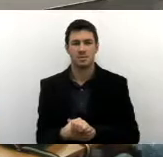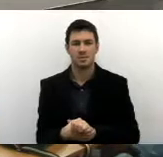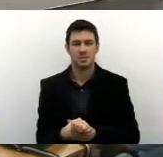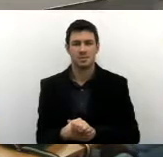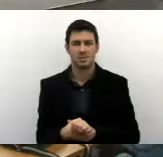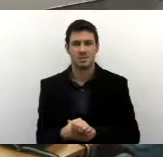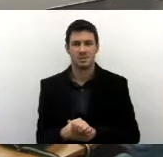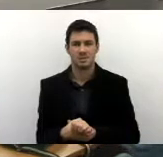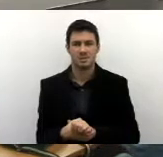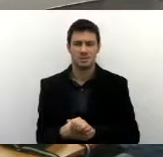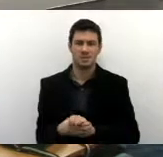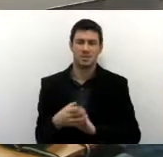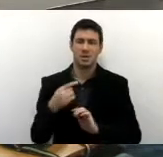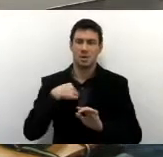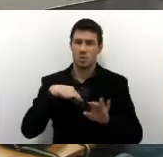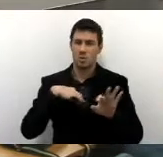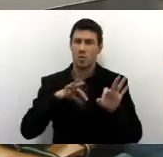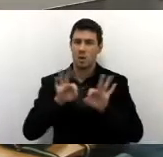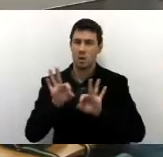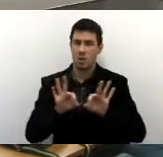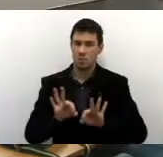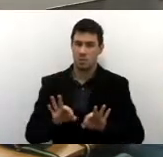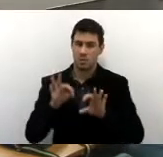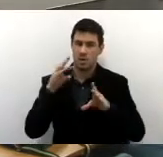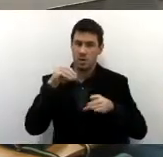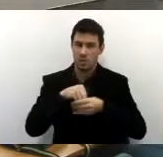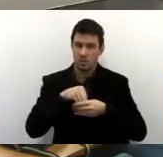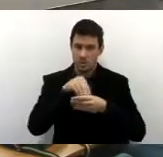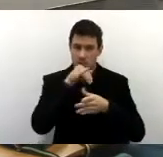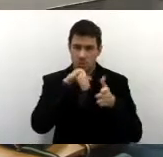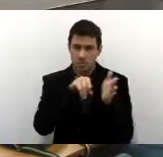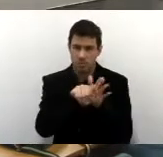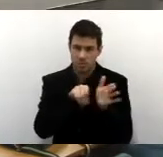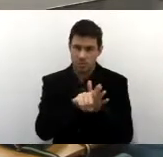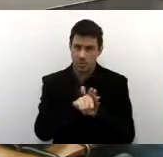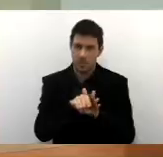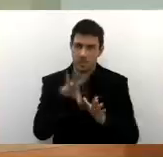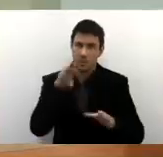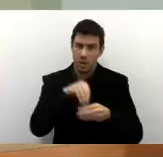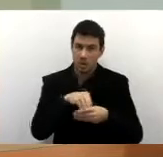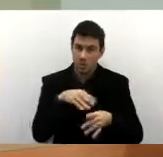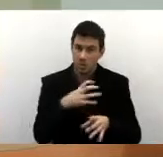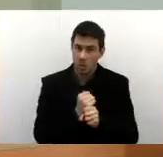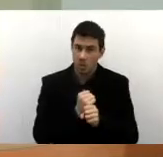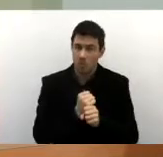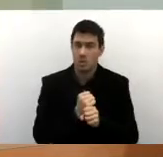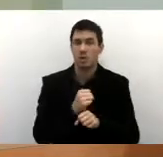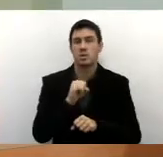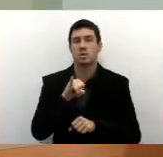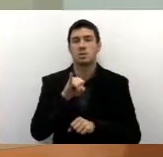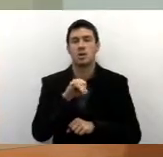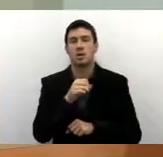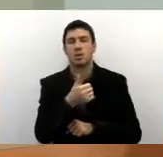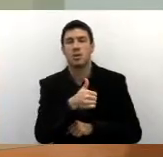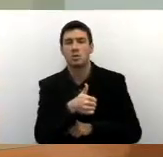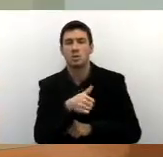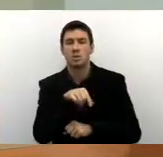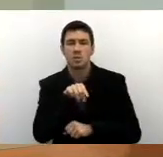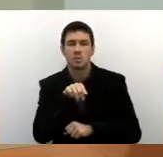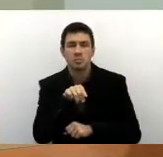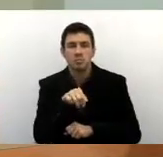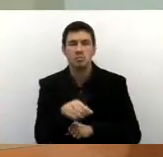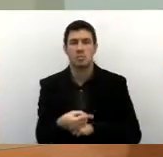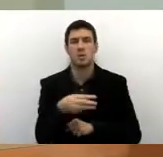Eu elaborei a pergunta dentro do orçamento, dentro do orçamento. Eles têm 11 milhões, quase 12 milhões